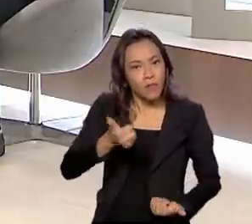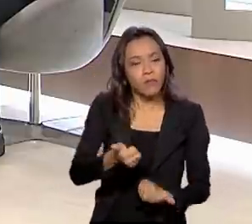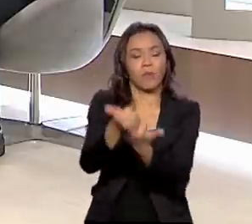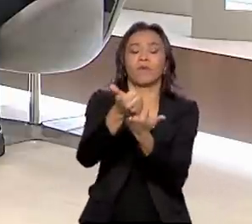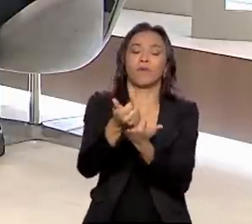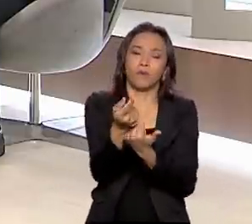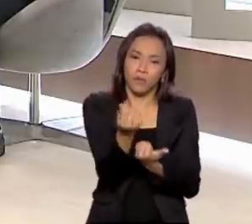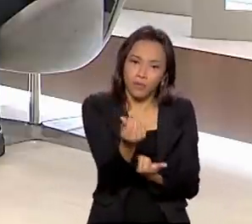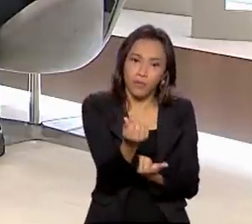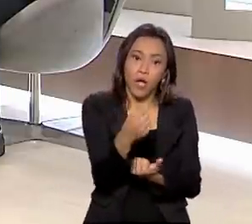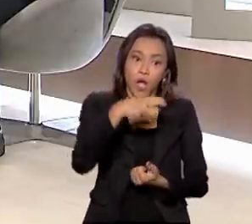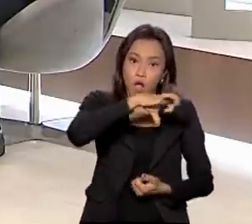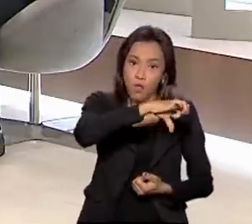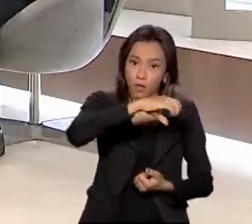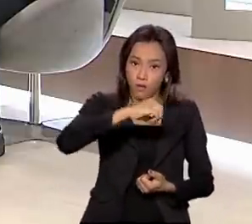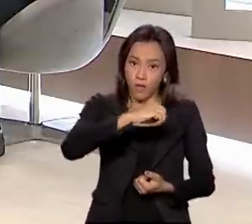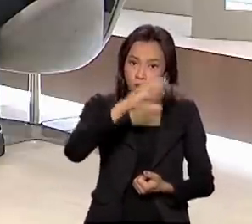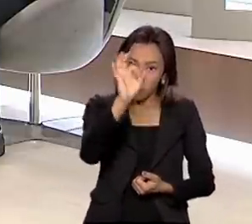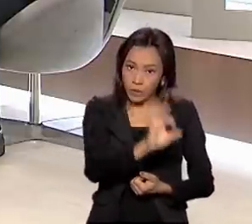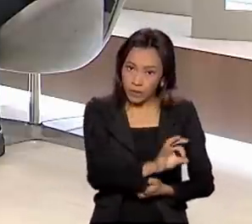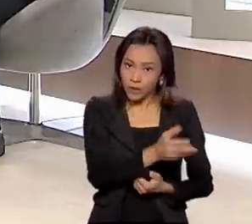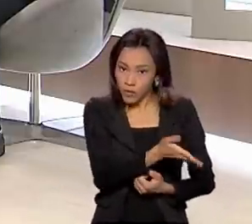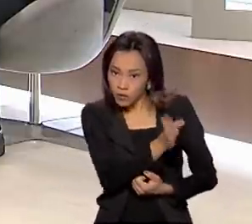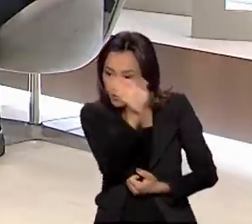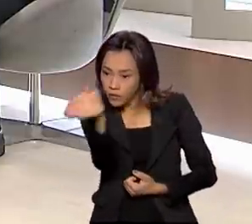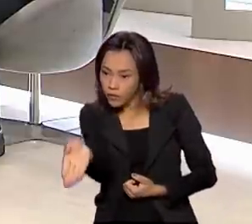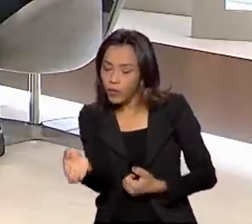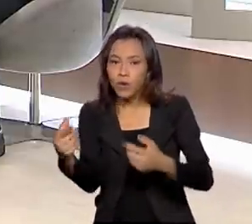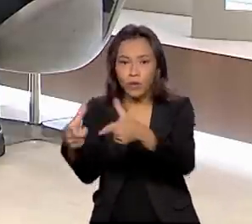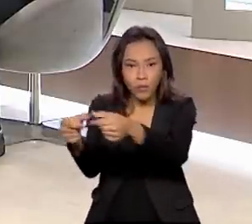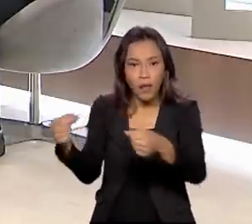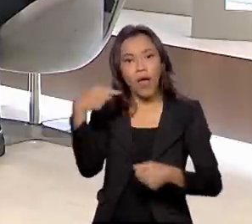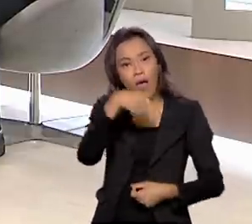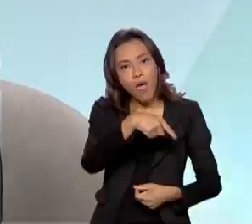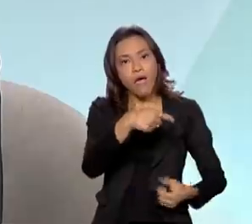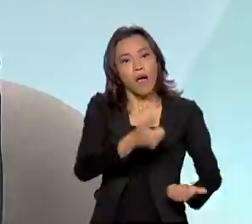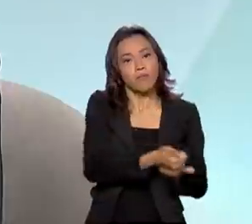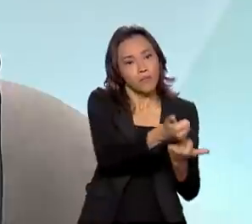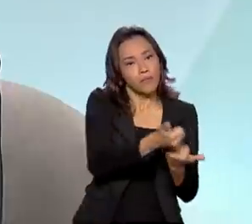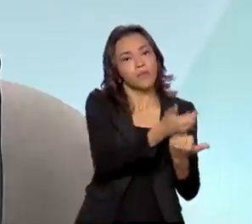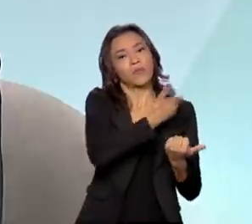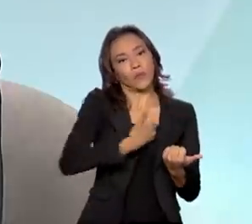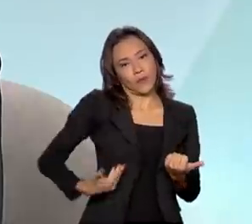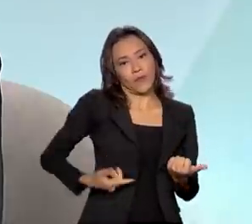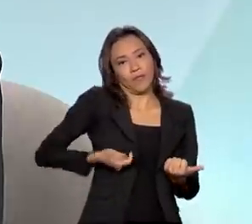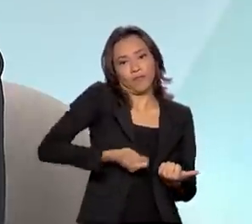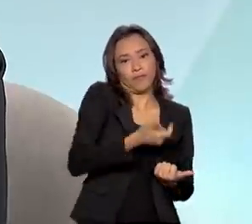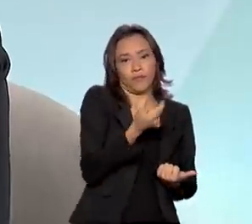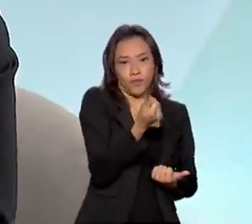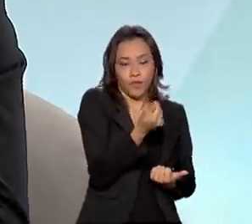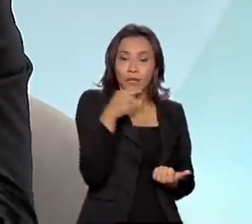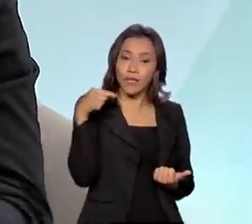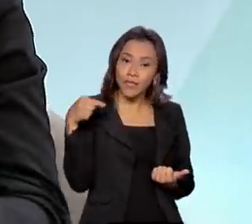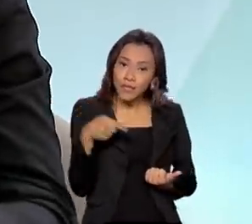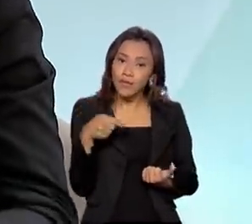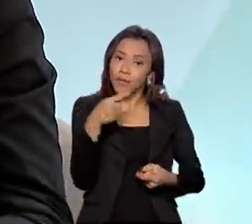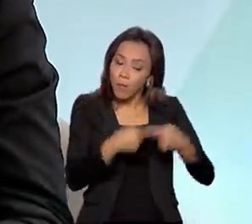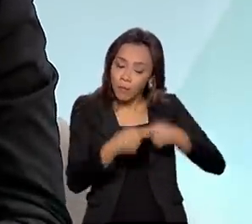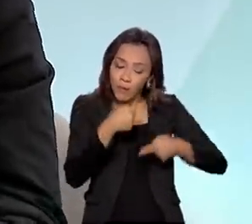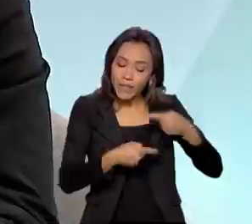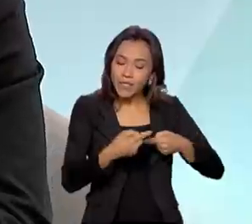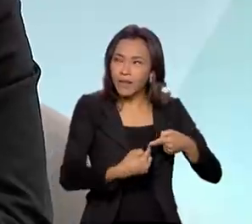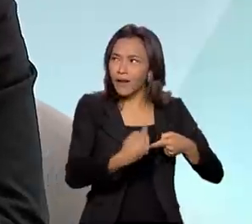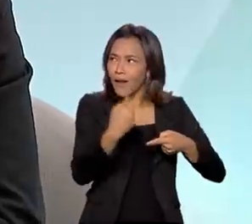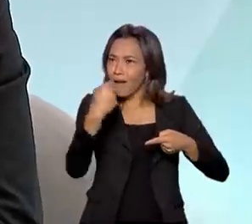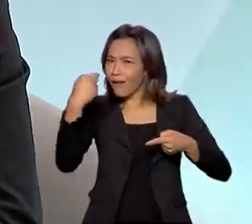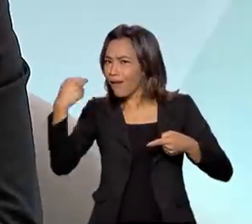% dos atletas que estavam em Tóquio são beneficiários do programa Bolsa Atleta. e isso faz parte de uma política que começa na base.